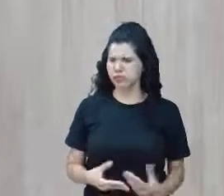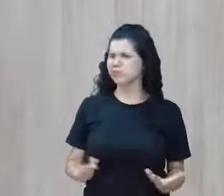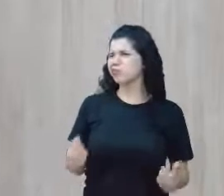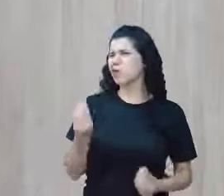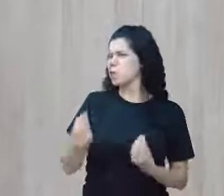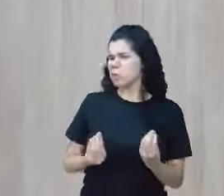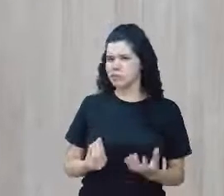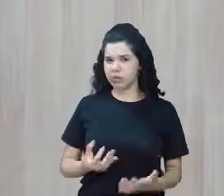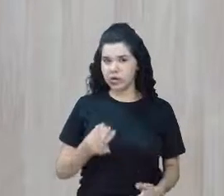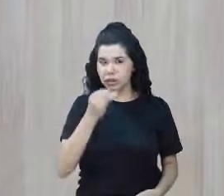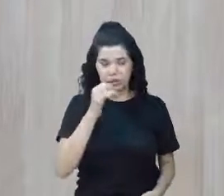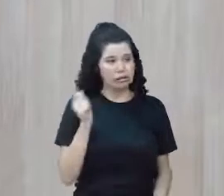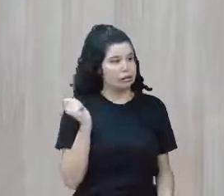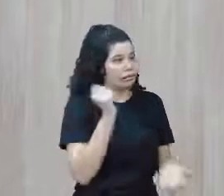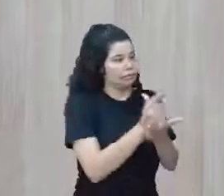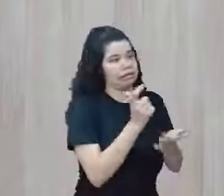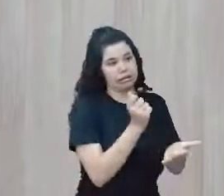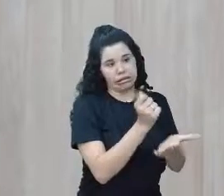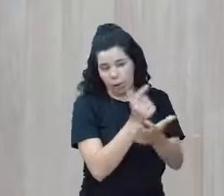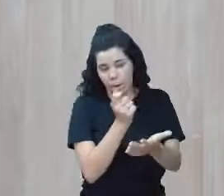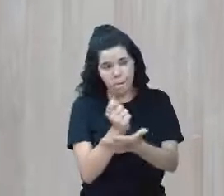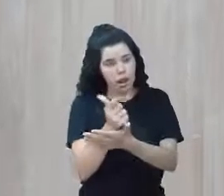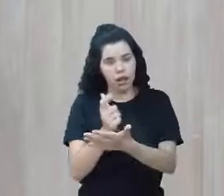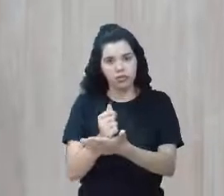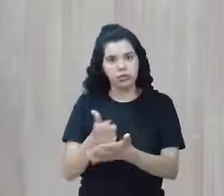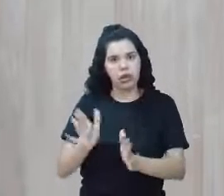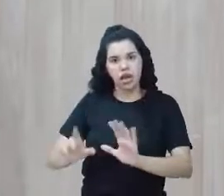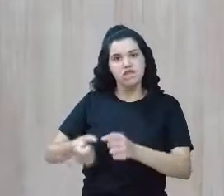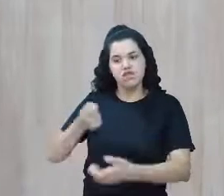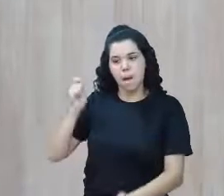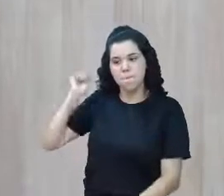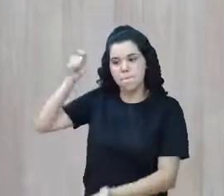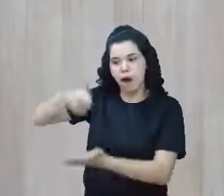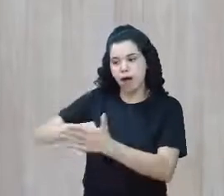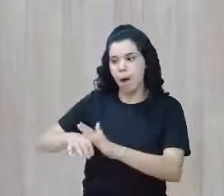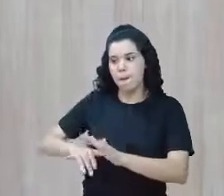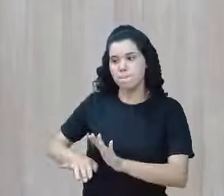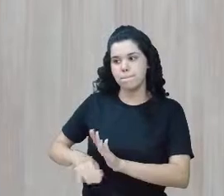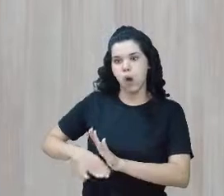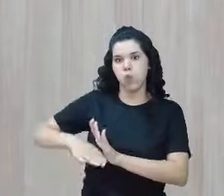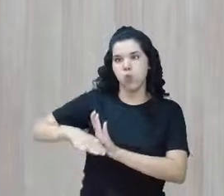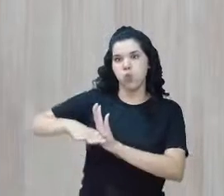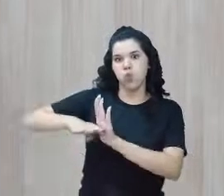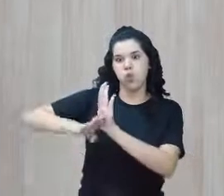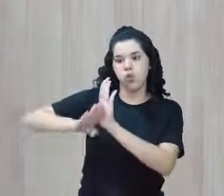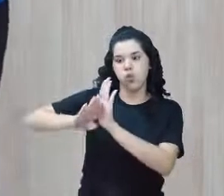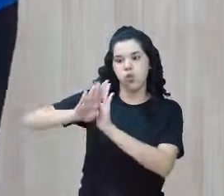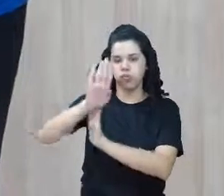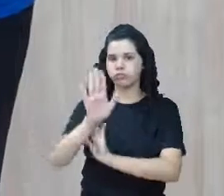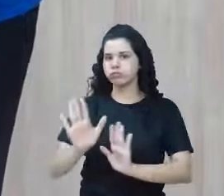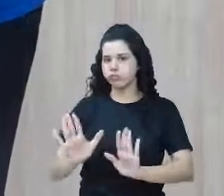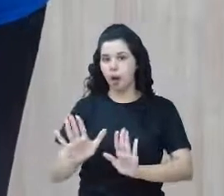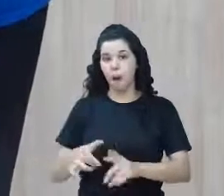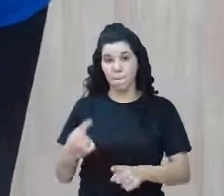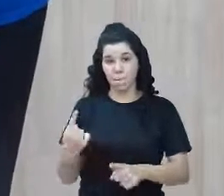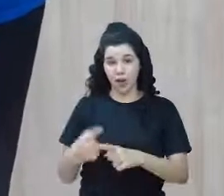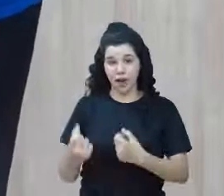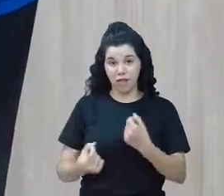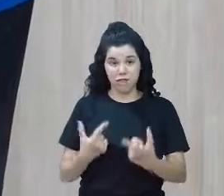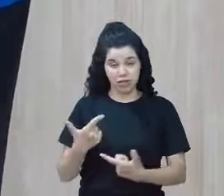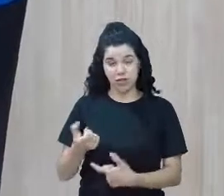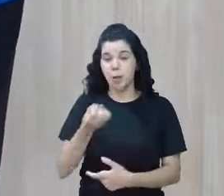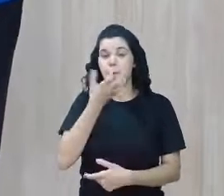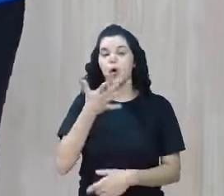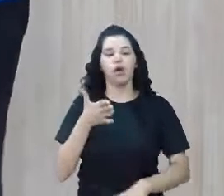a gente compra apressadamente e paga mais caro. O bom é a gente pesquisar. Por isso que as